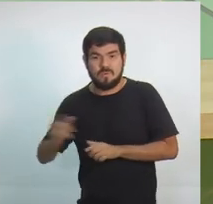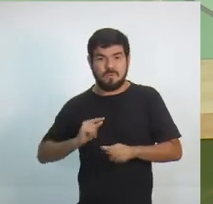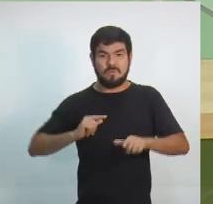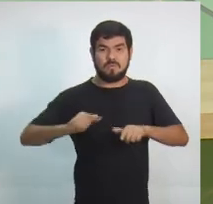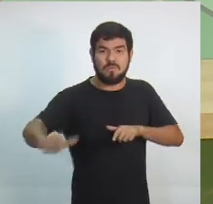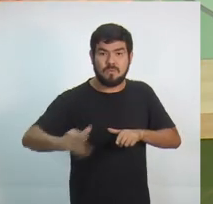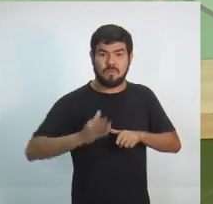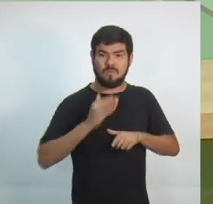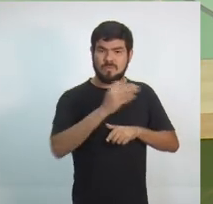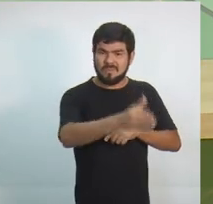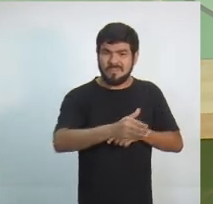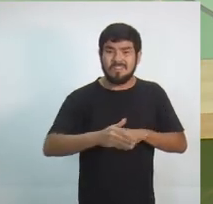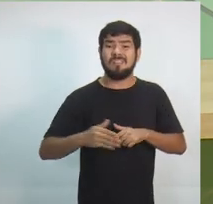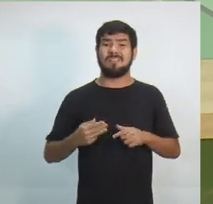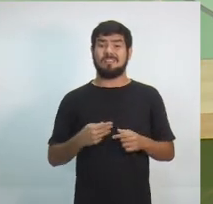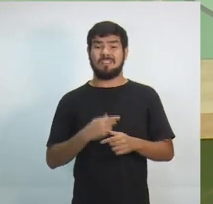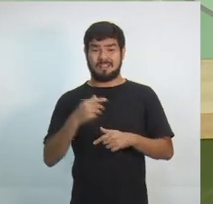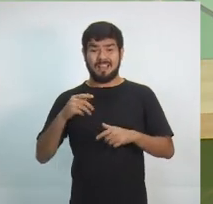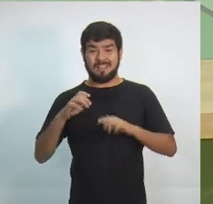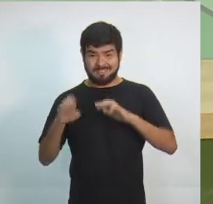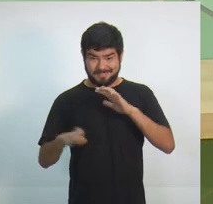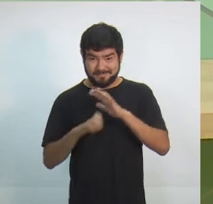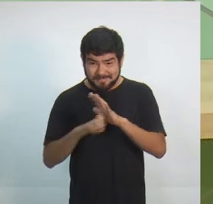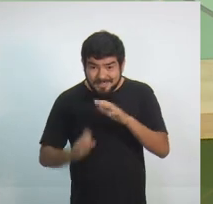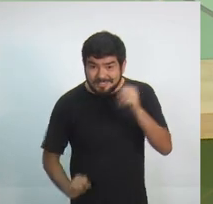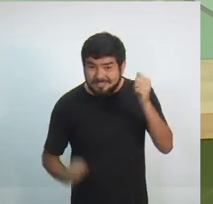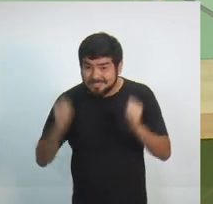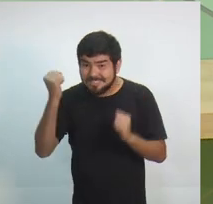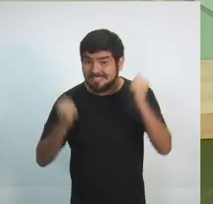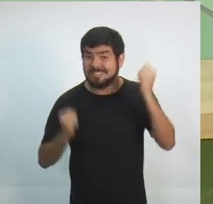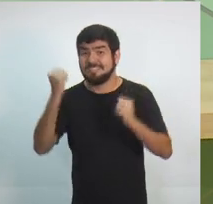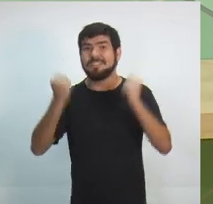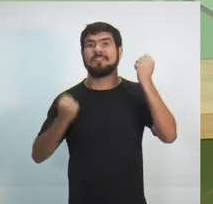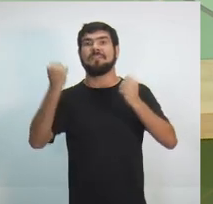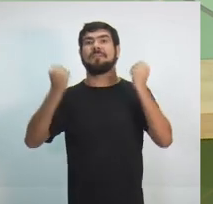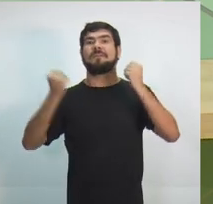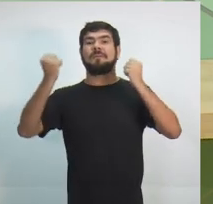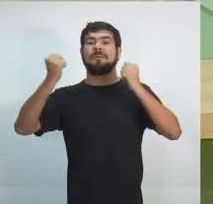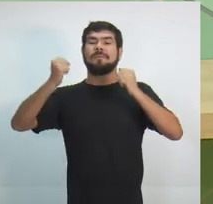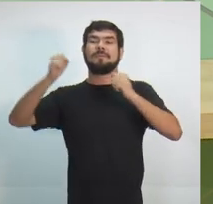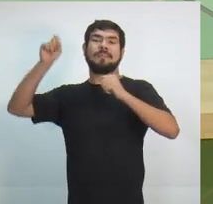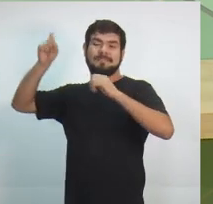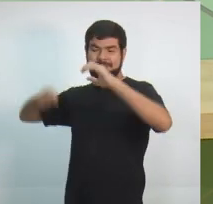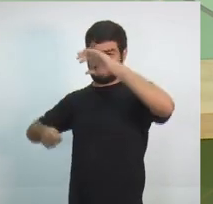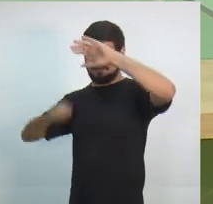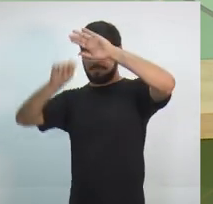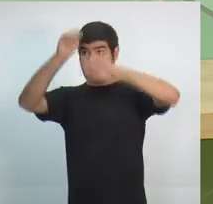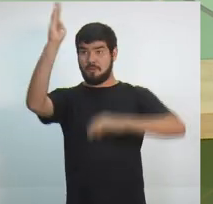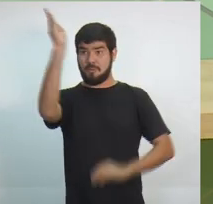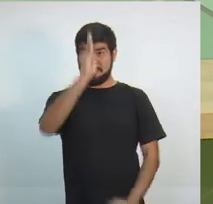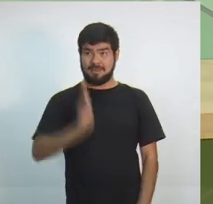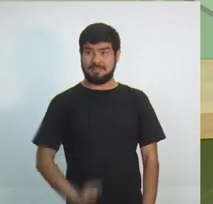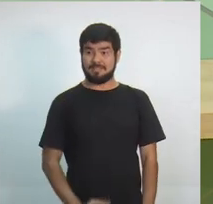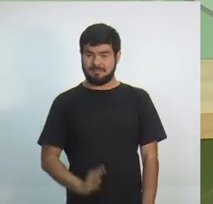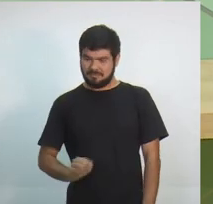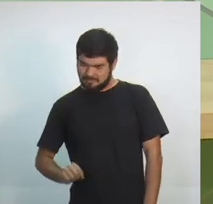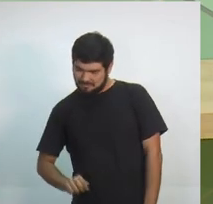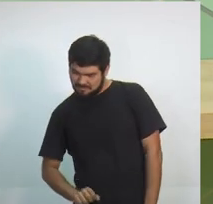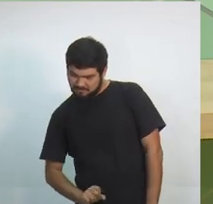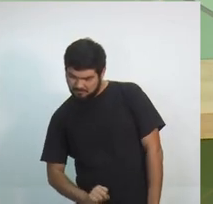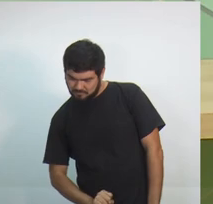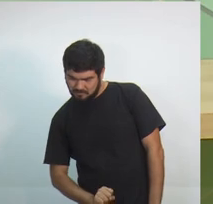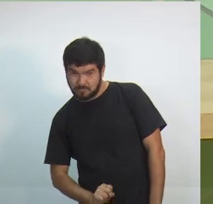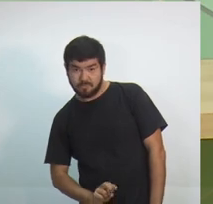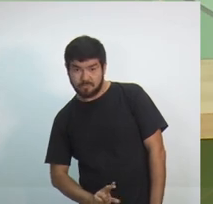estoque trânsito das empresas do distrito para sair a matéria-prima lá do sul do país e chegar até aqui, são de 15 a